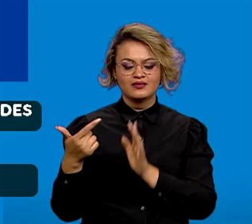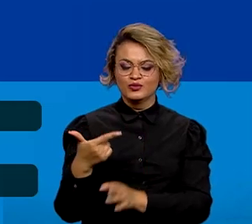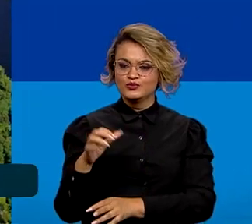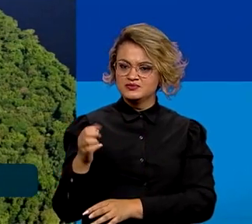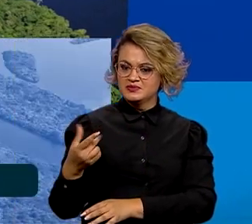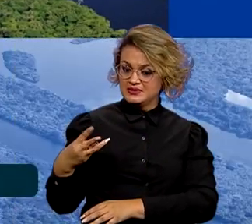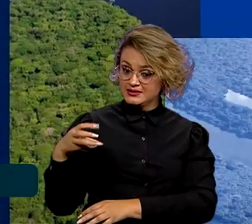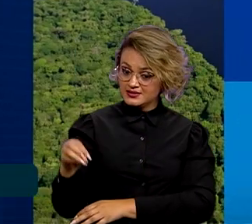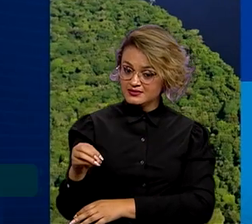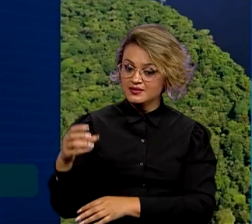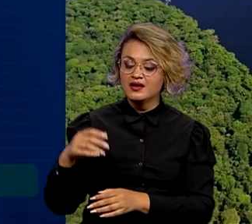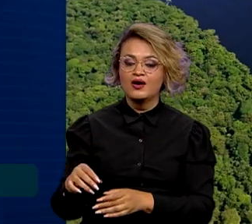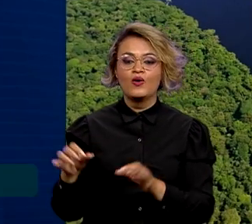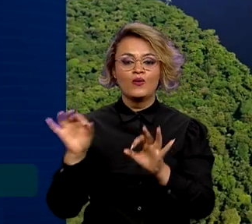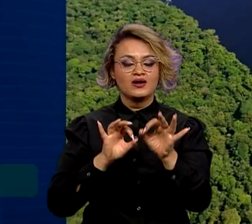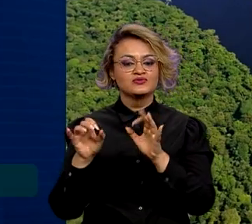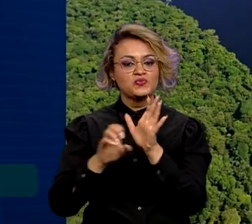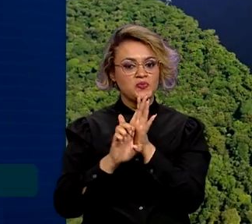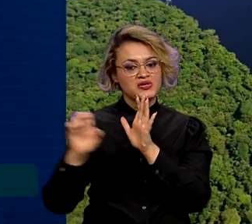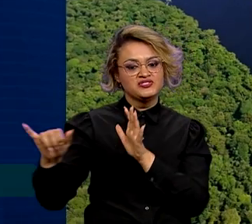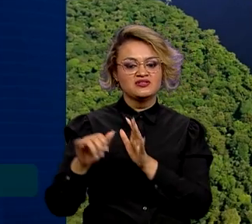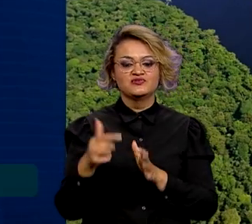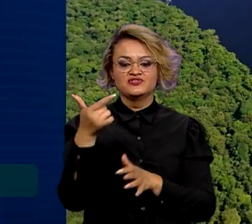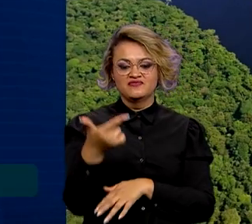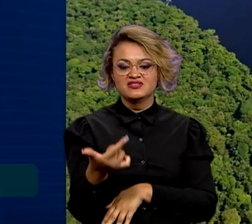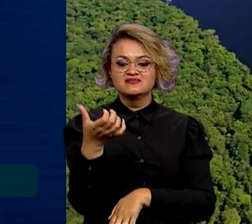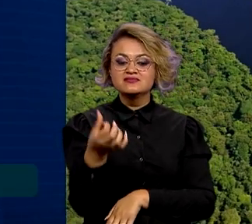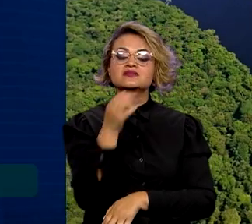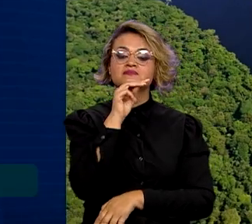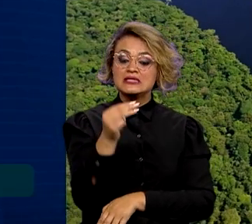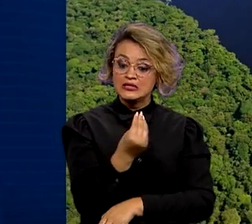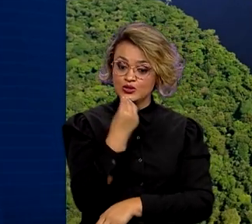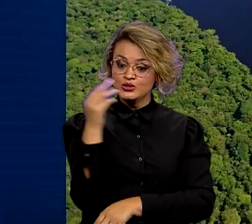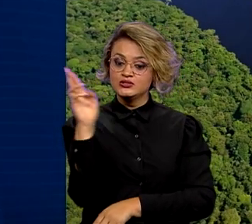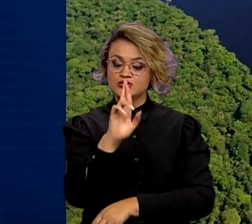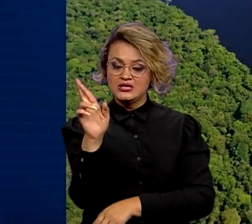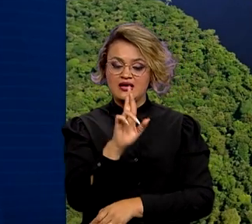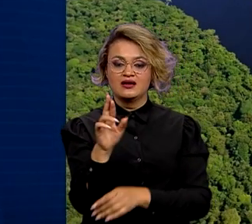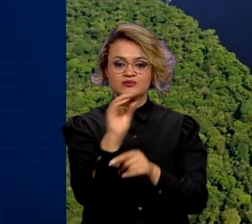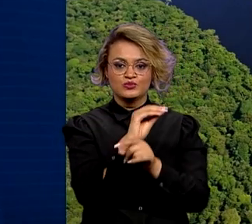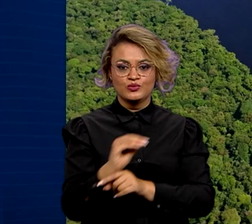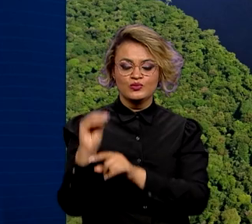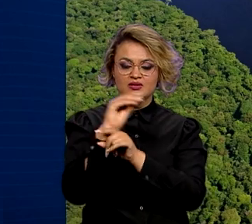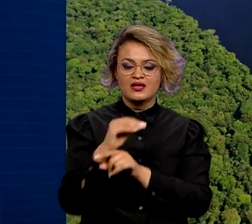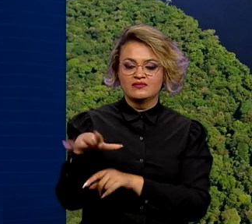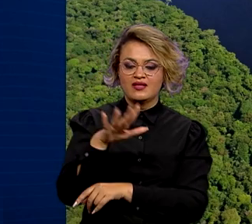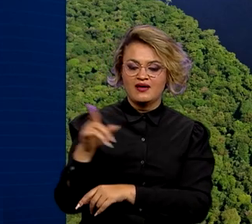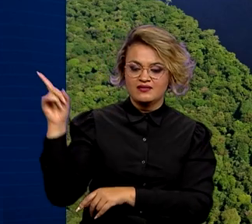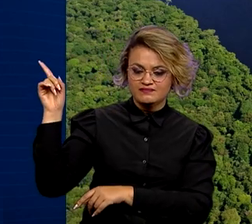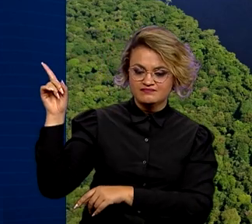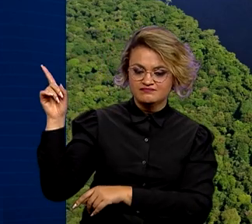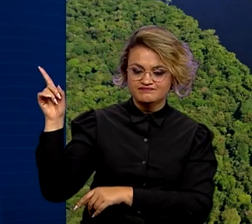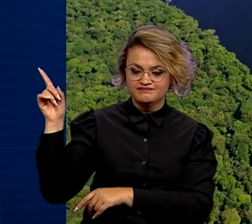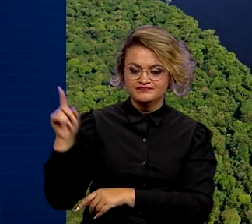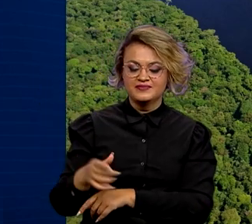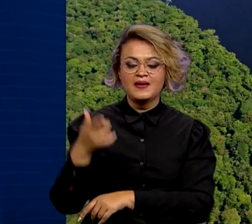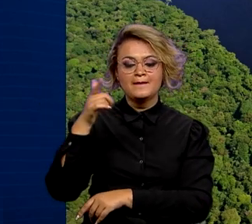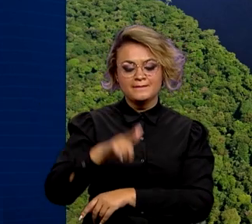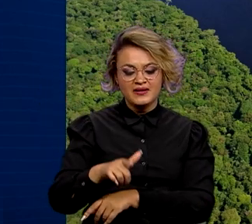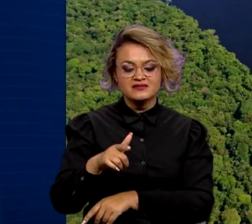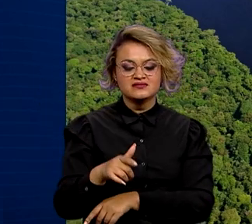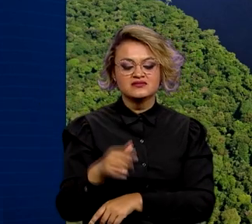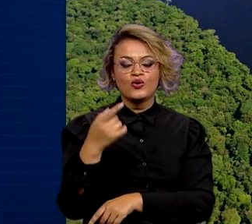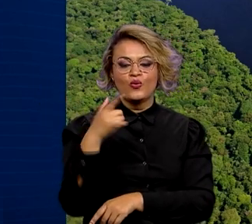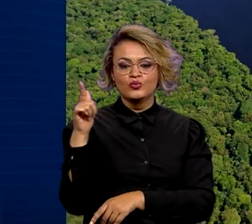Foi lançado um edital com investimentos de R$ 26 milhões para a restauração da bacia do rio Xingu. Os recursos